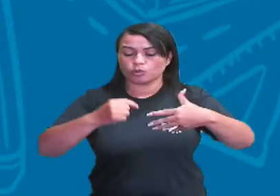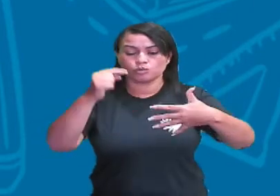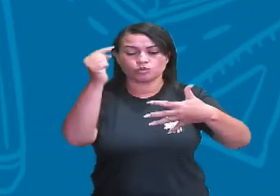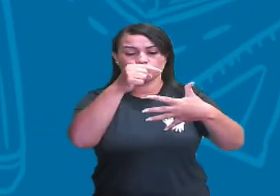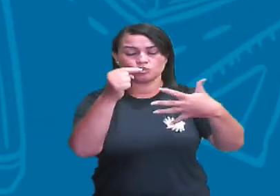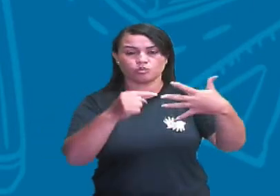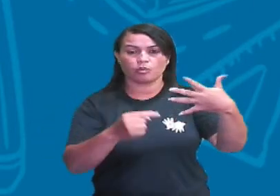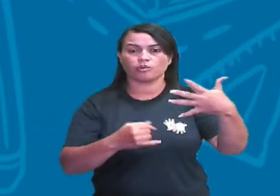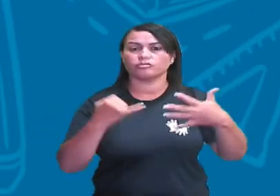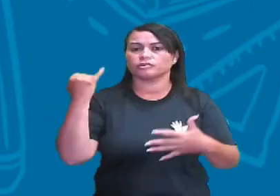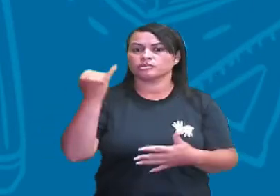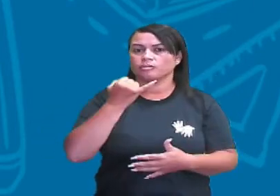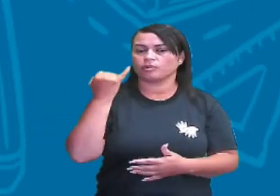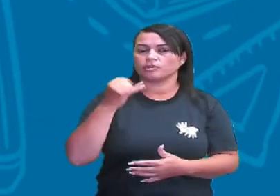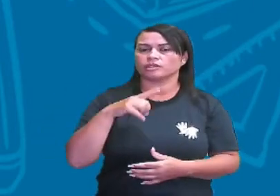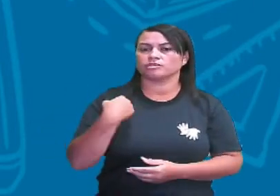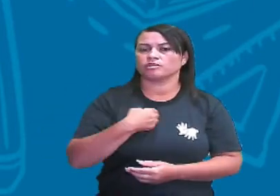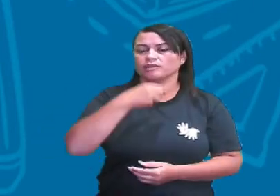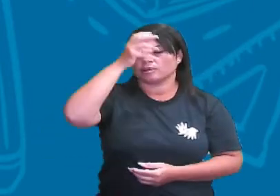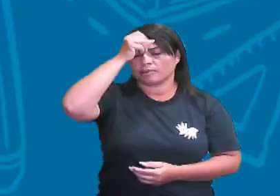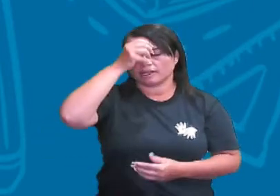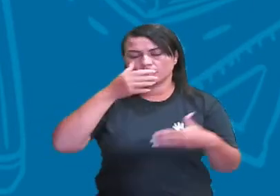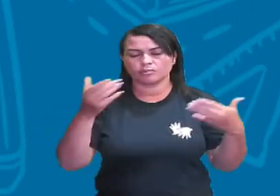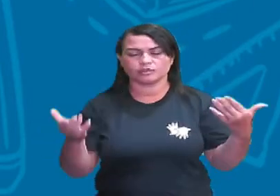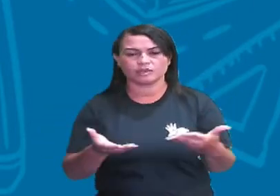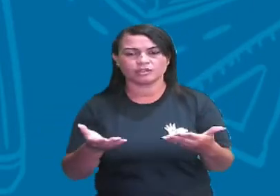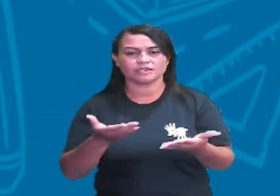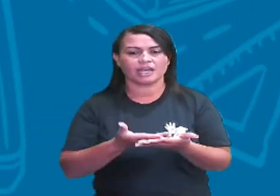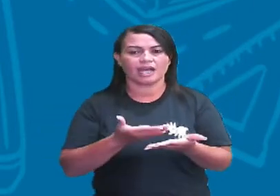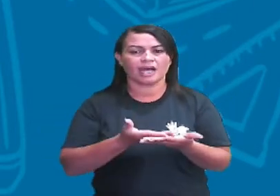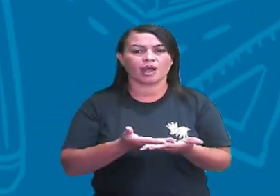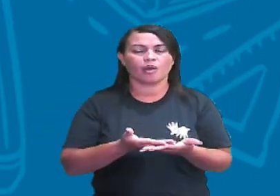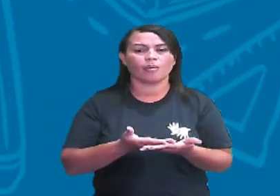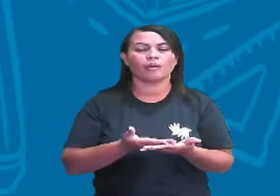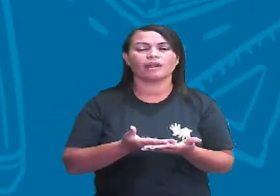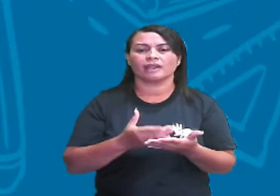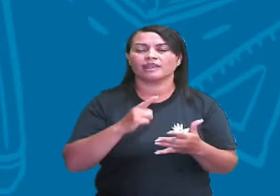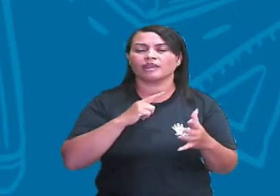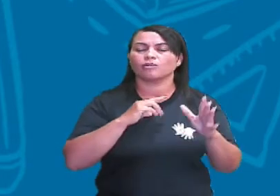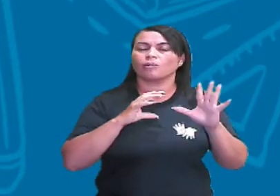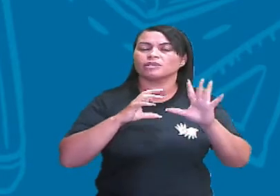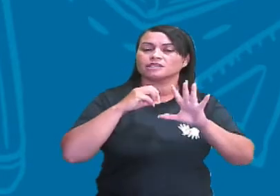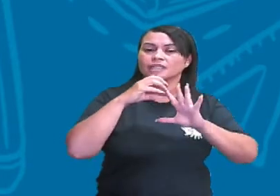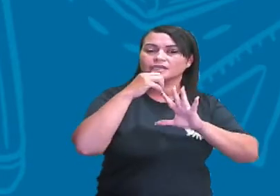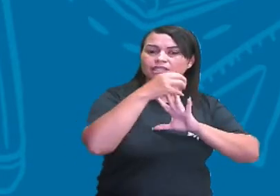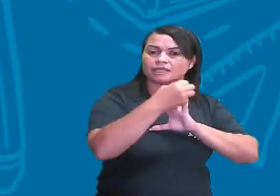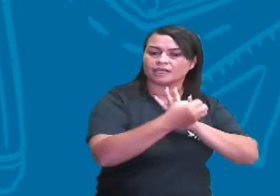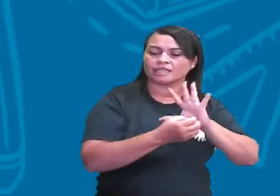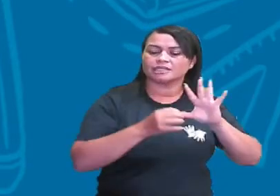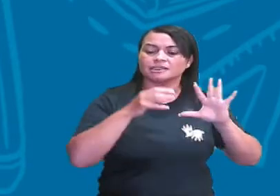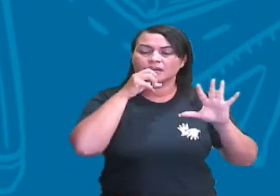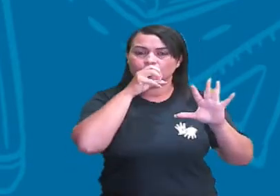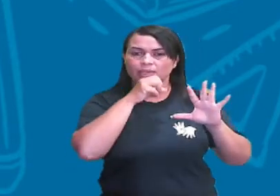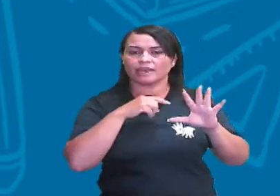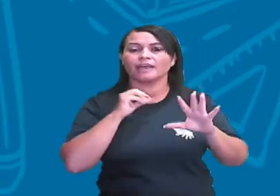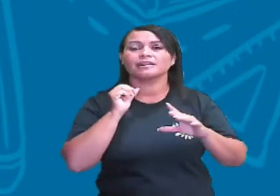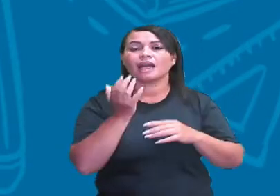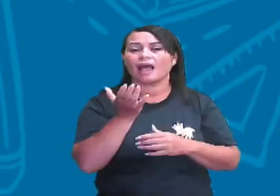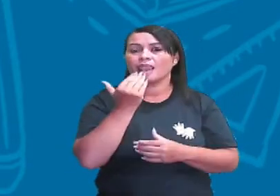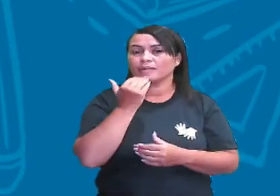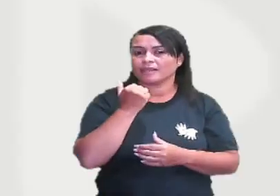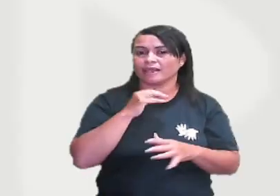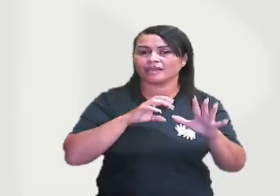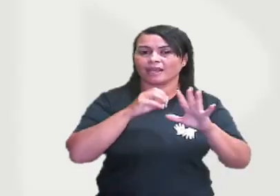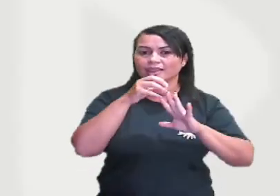importantes que nós aprendemos nessa nossa aula a respeito das cadeias alimentares. Cadeia alimentar é um processo de troca de